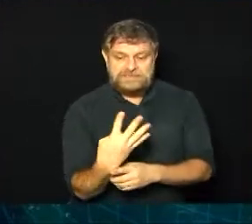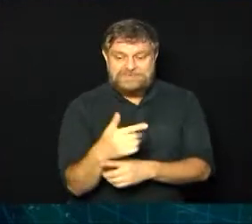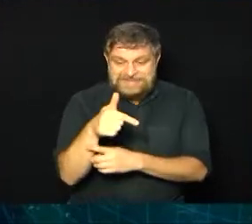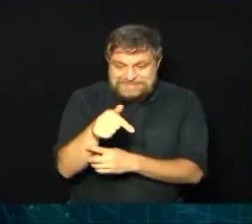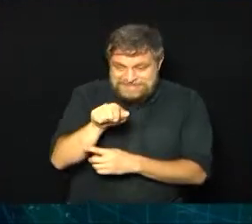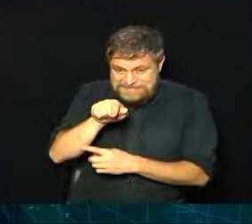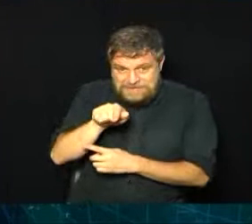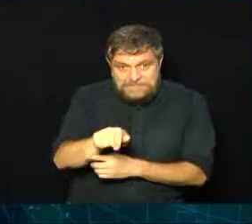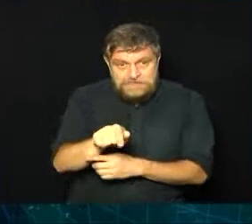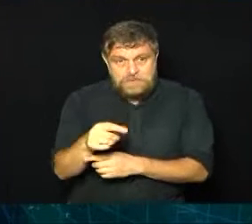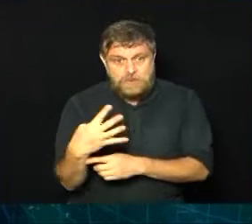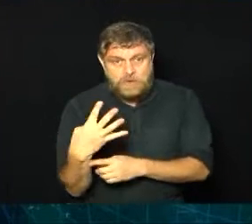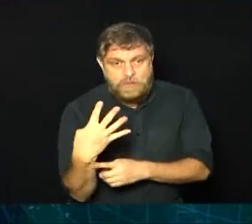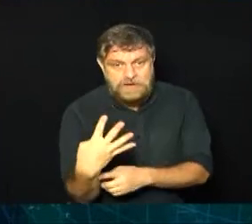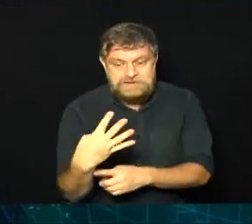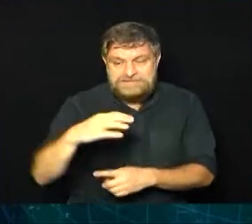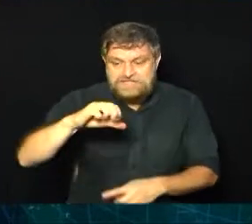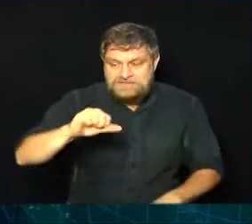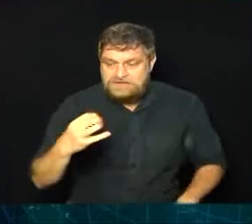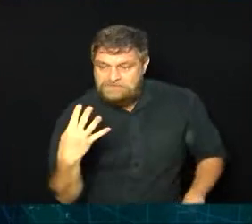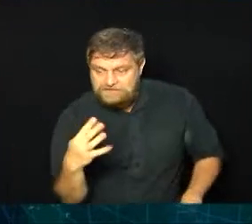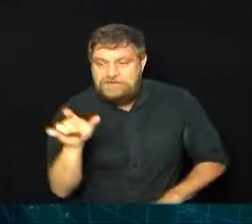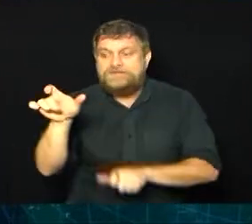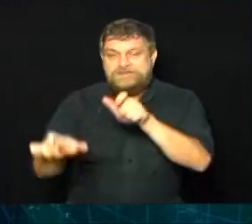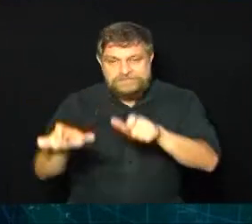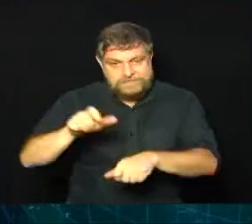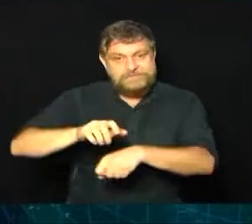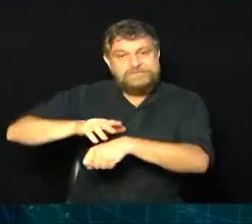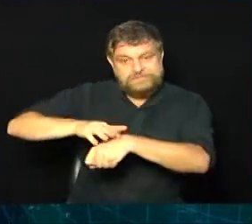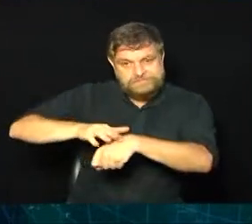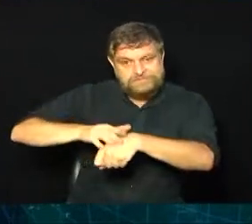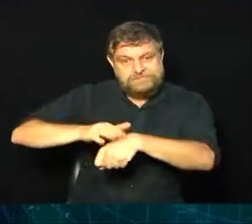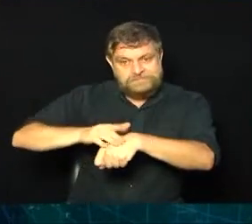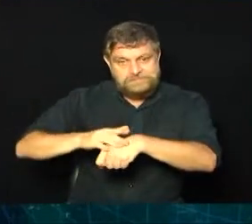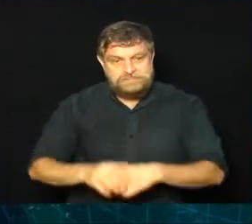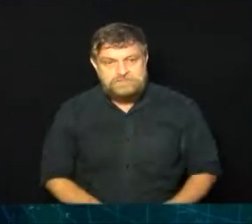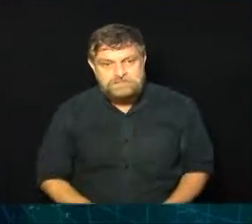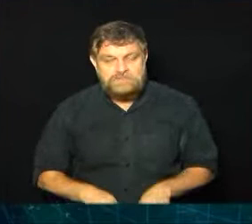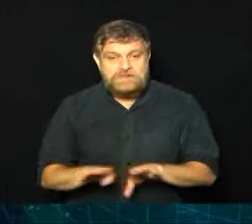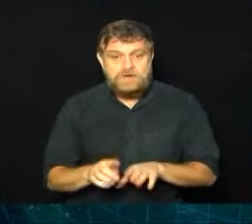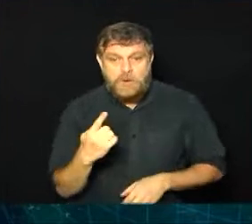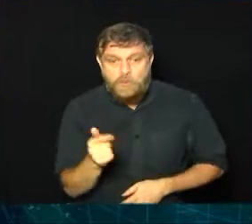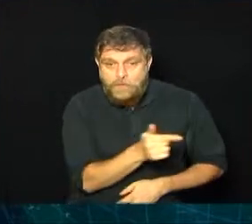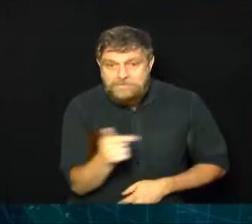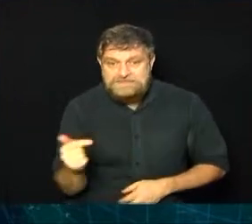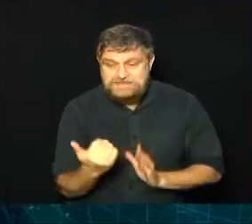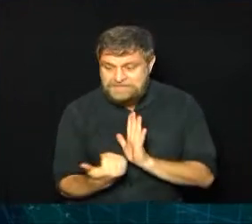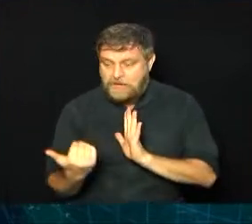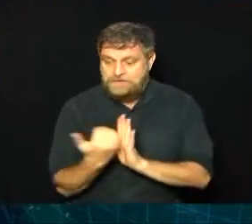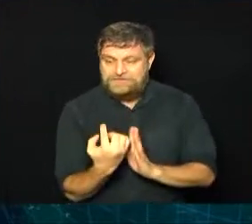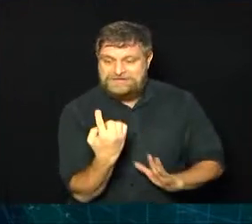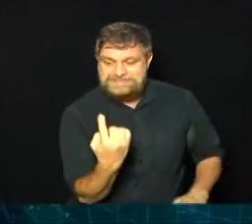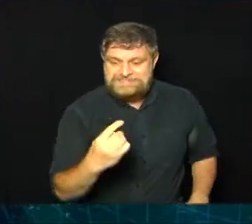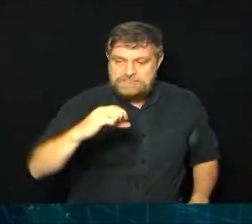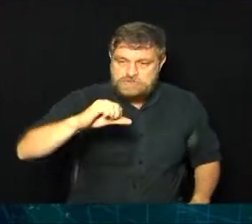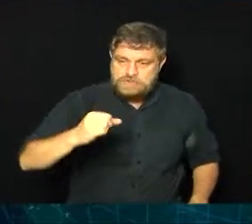.494 casos da doença, como eu disse no começo, em uma semana 192 casos foram